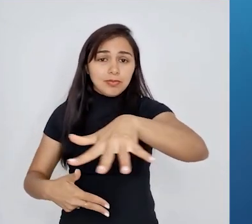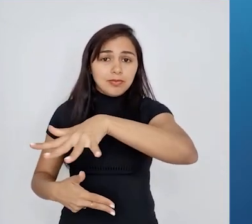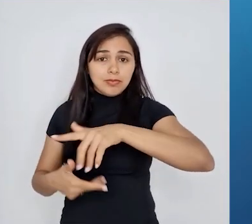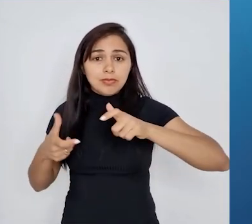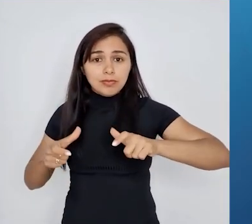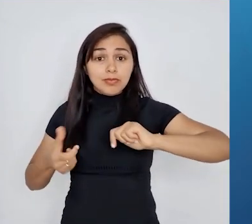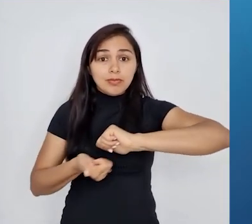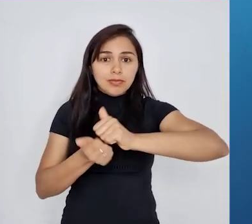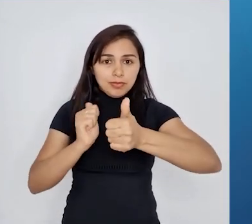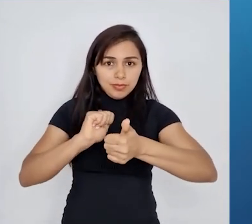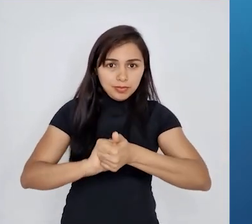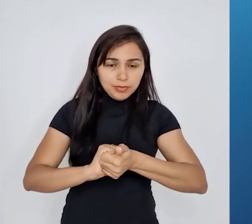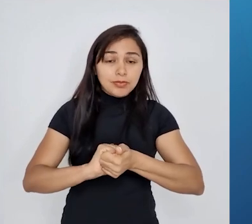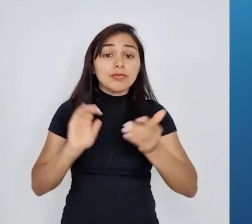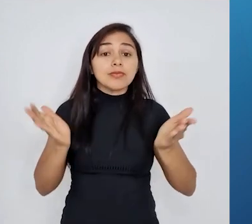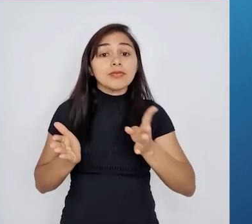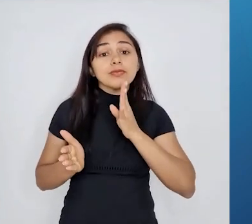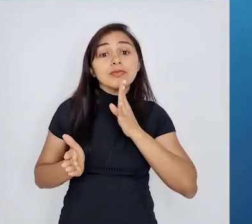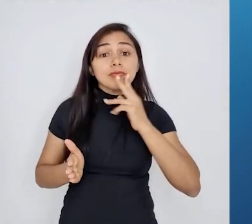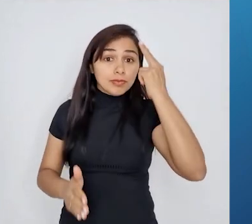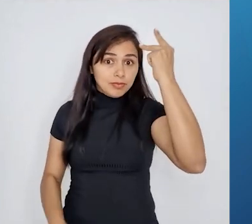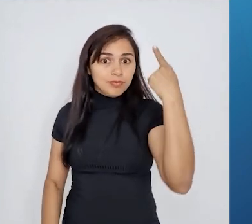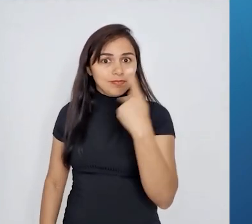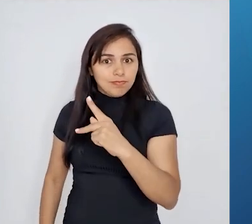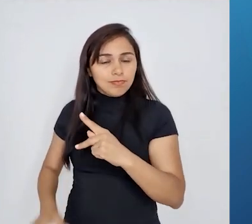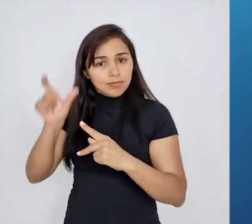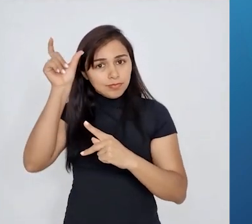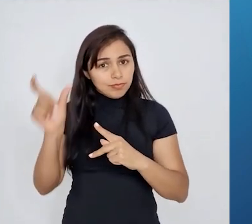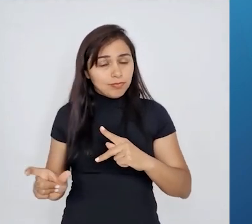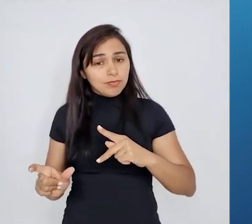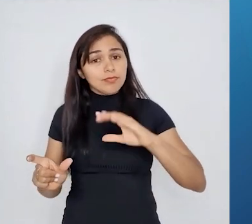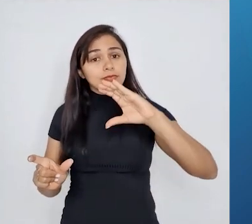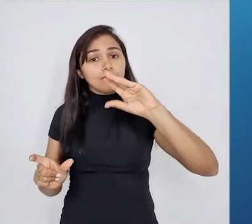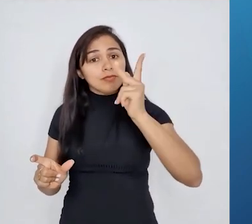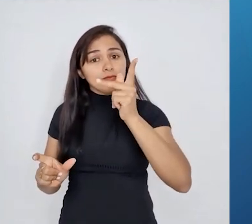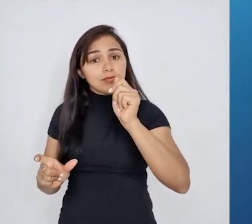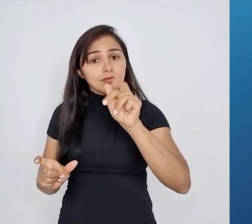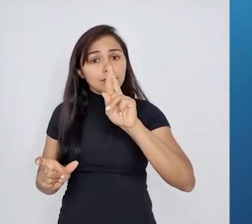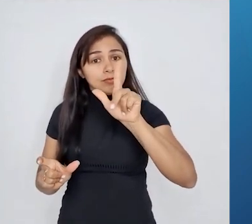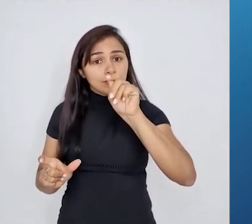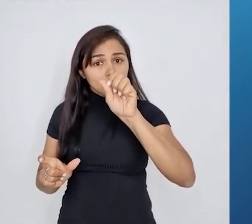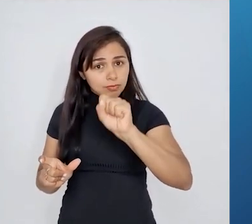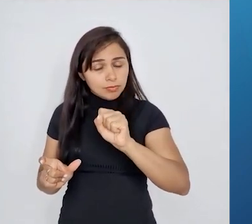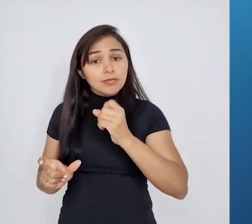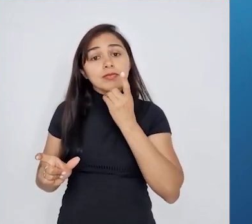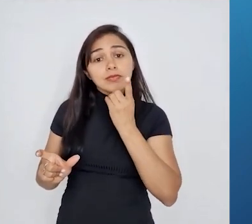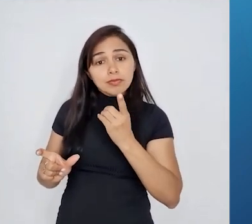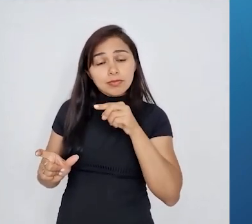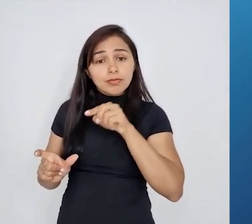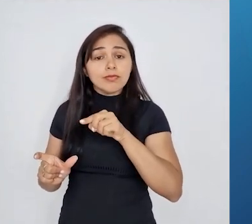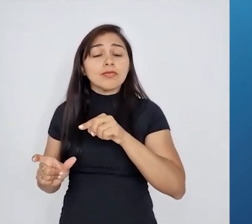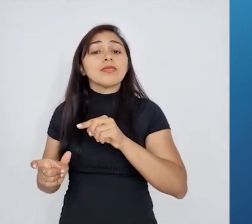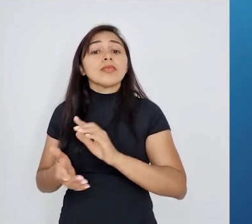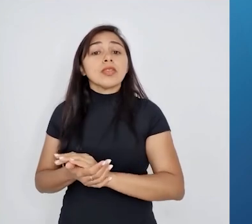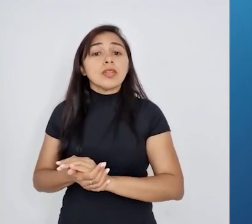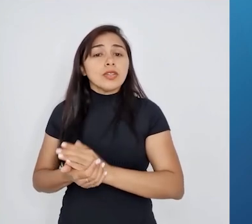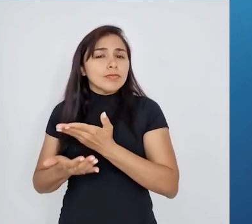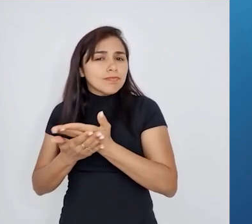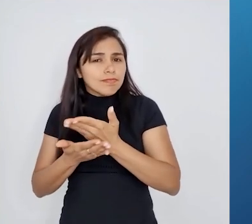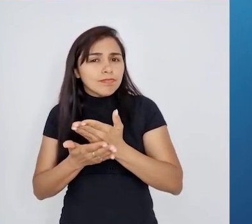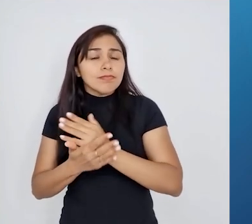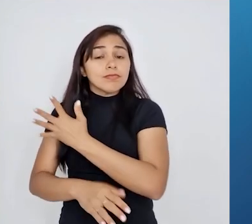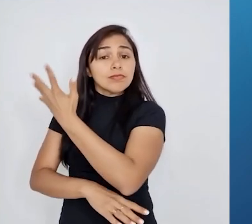melhor um pouco da história de Charles Darwin. Então, Charles Darwin foi um naturalista inglês que revolucionou a compreensão da